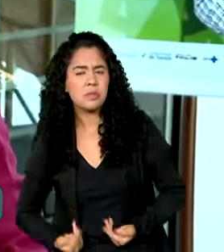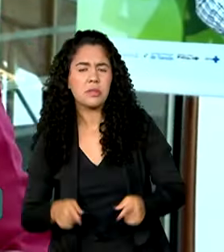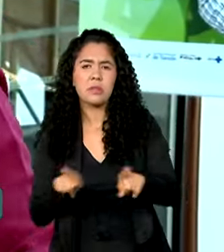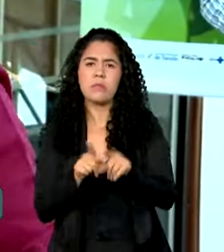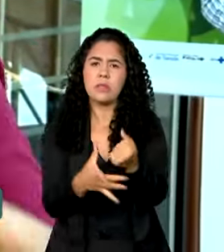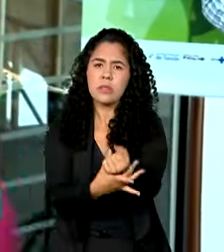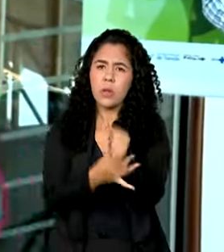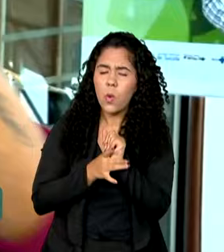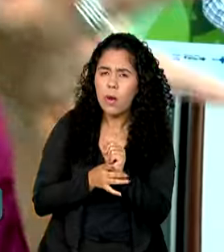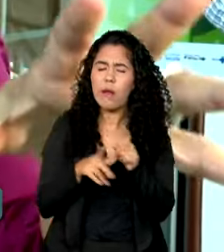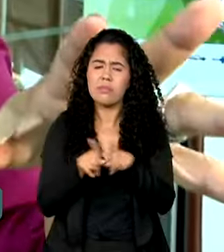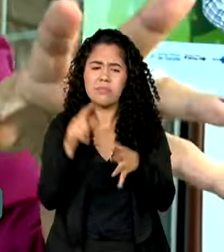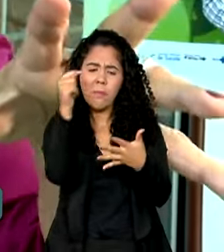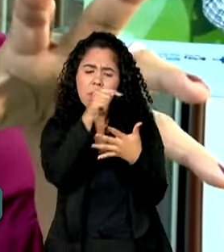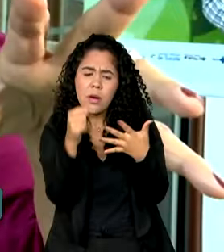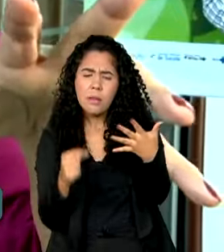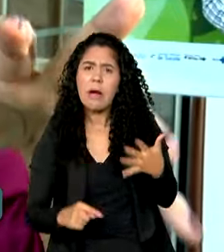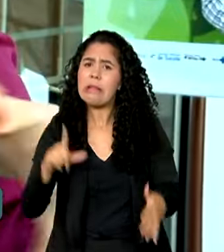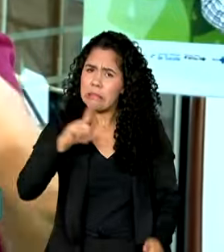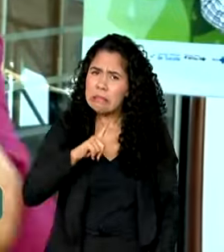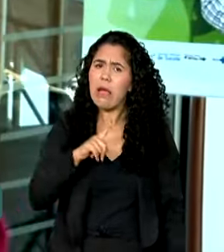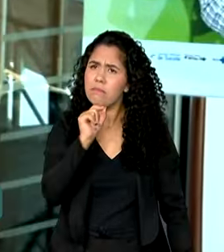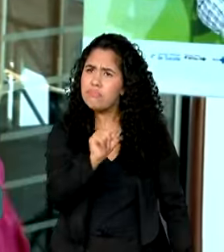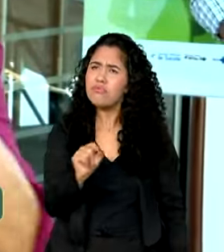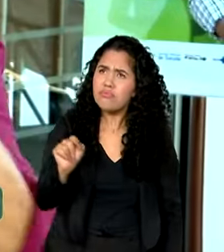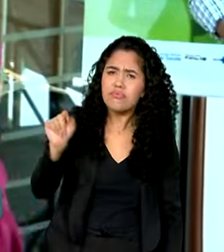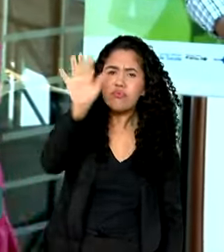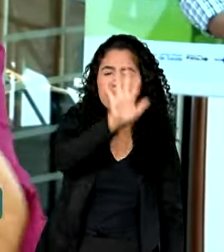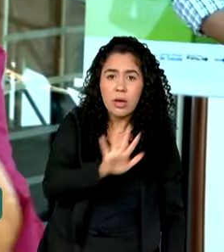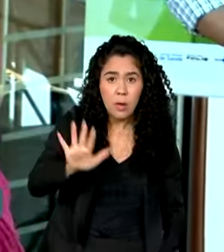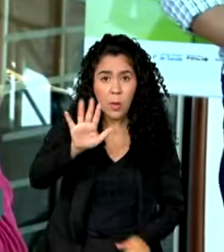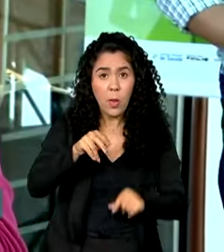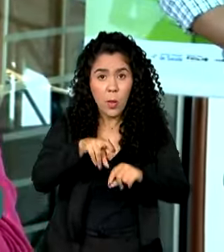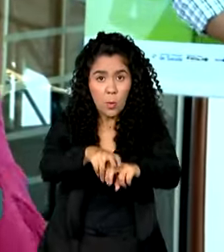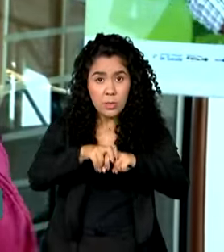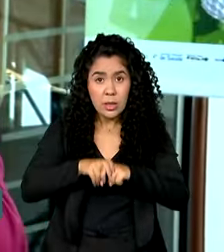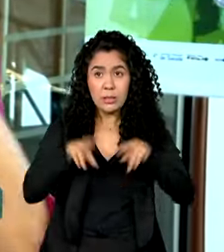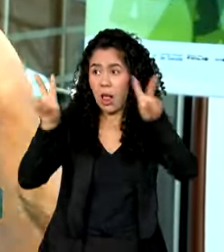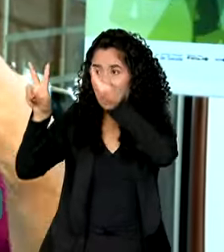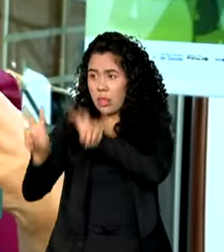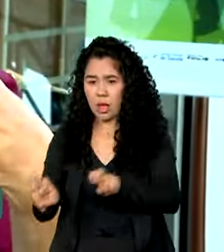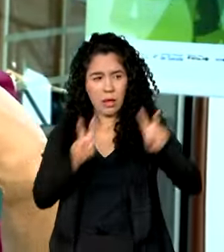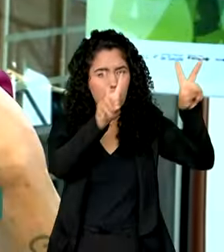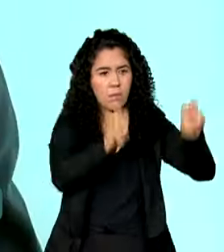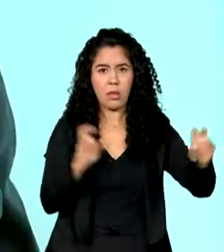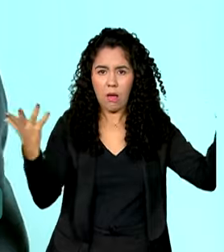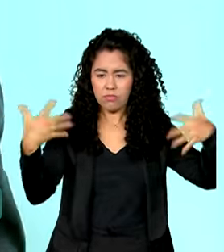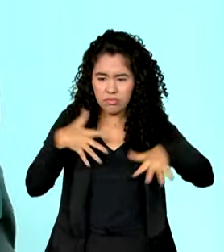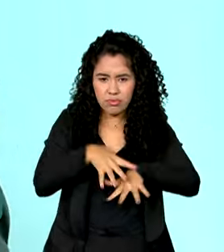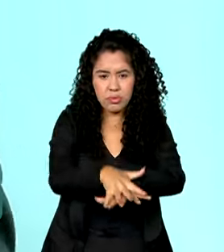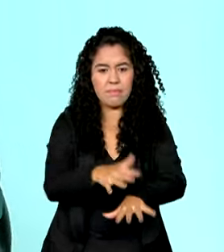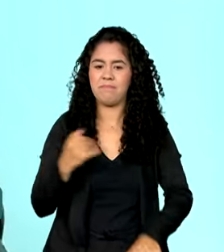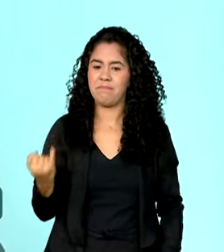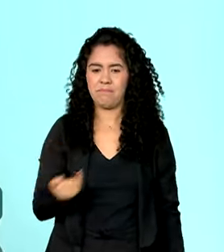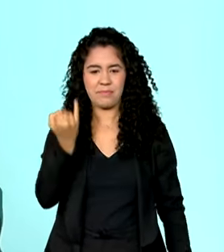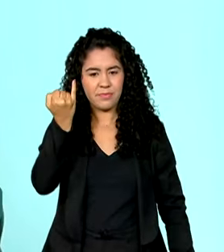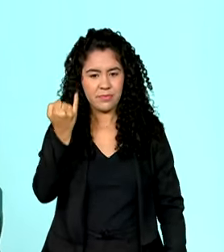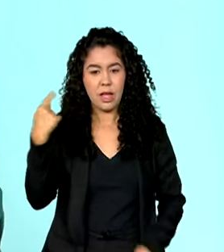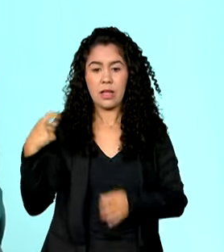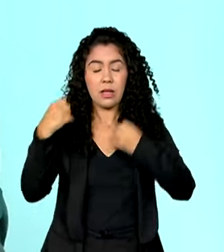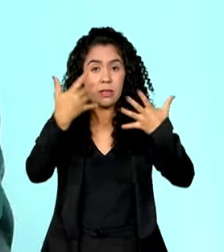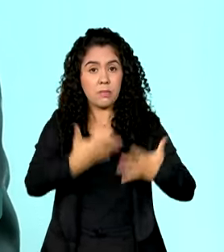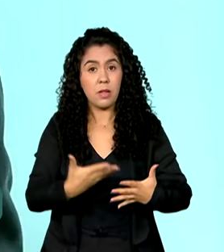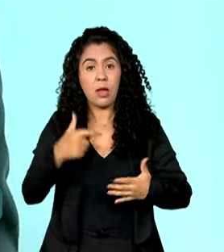segurança? Nós estamos em todos os lugares, né? Essa interseccionalidade é importantíssima. O poder público tem que estar